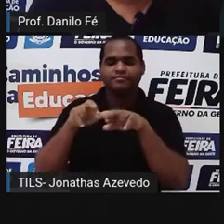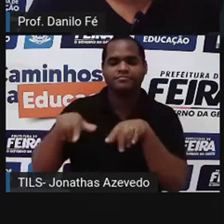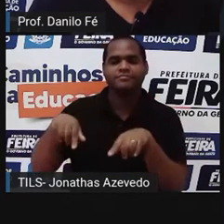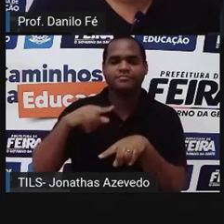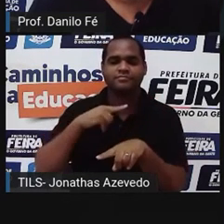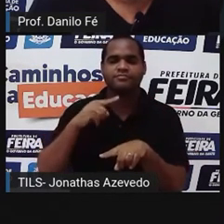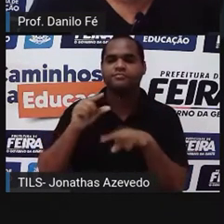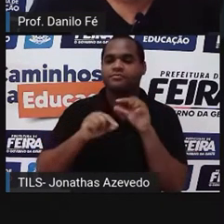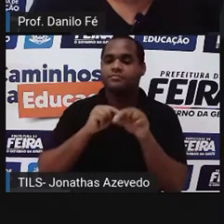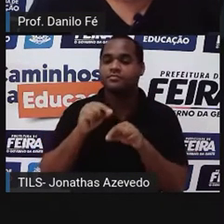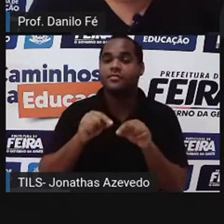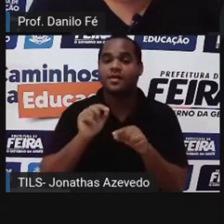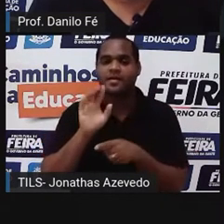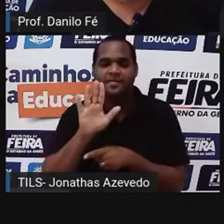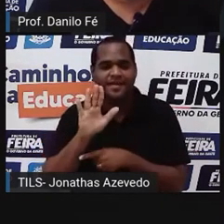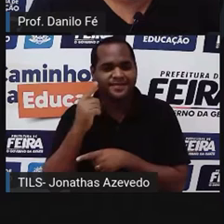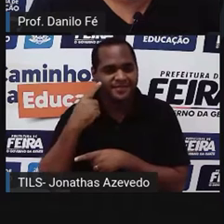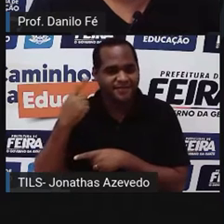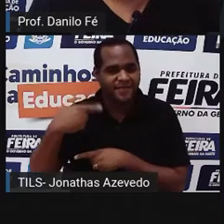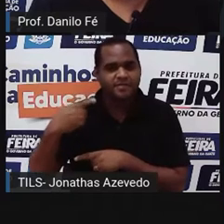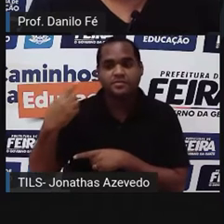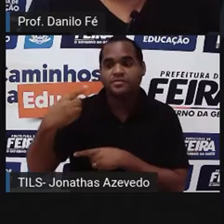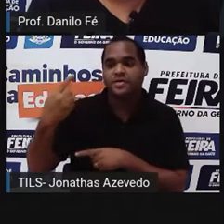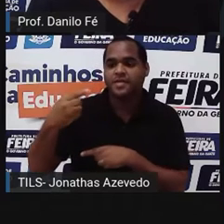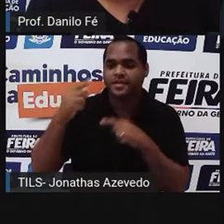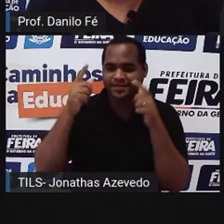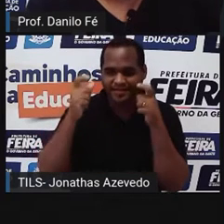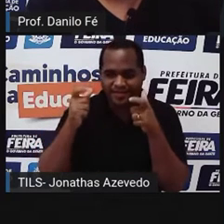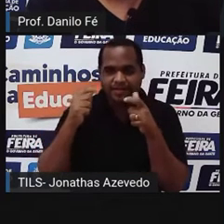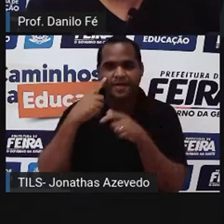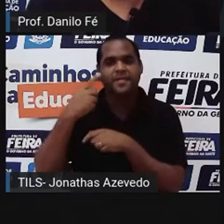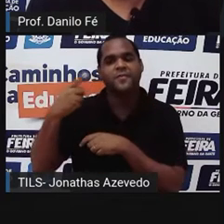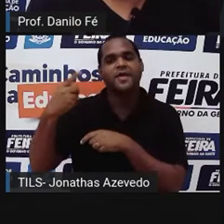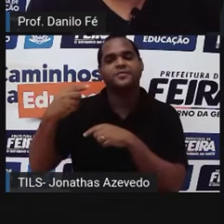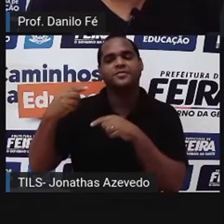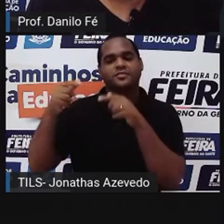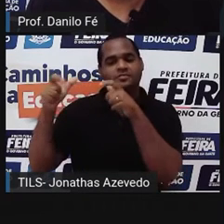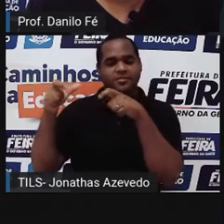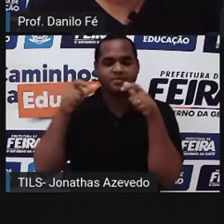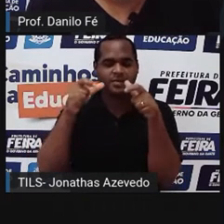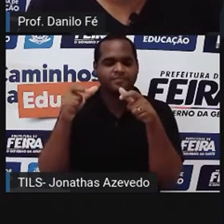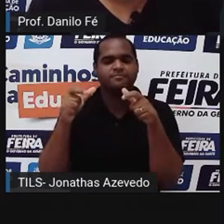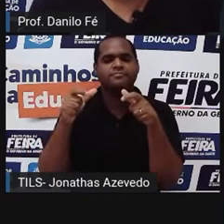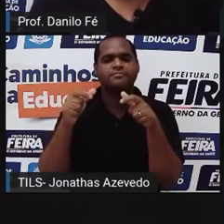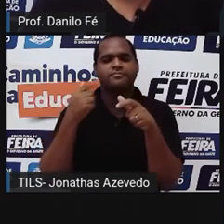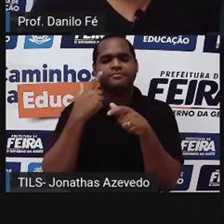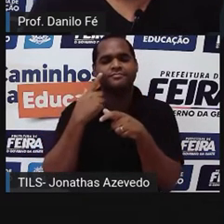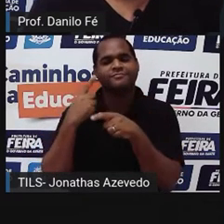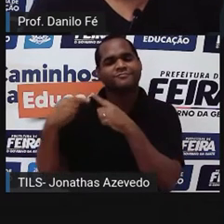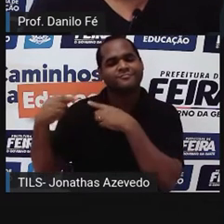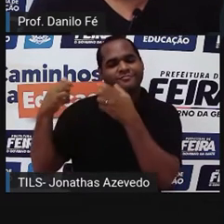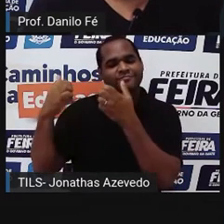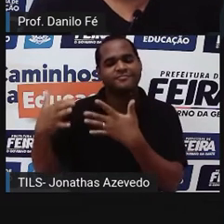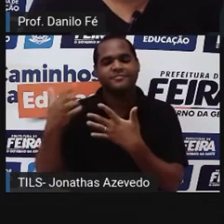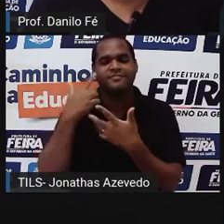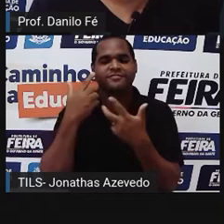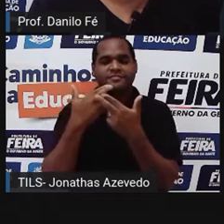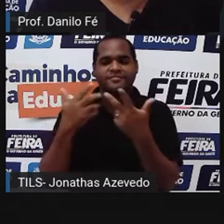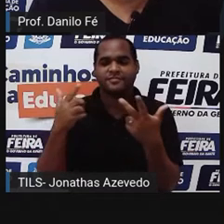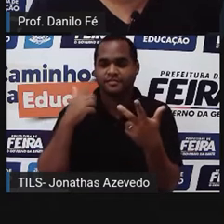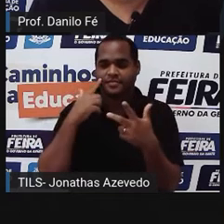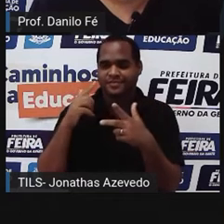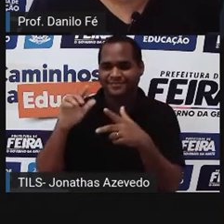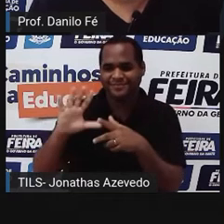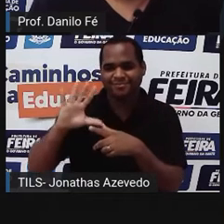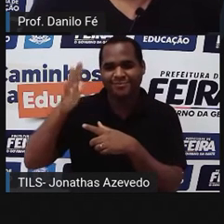para falar de independência e primeiro império, eu tenho que voltar a falar sobre a crise do